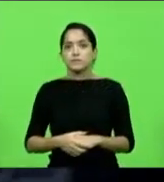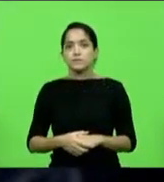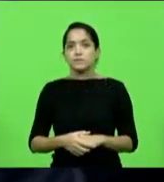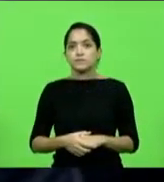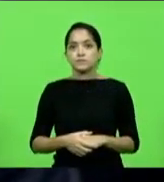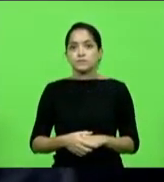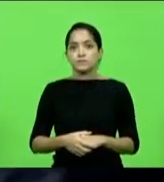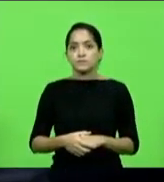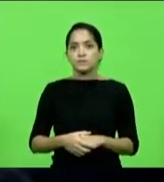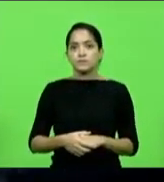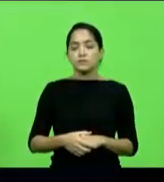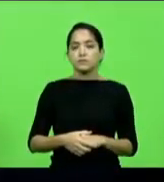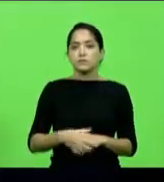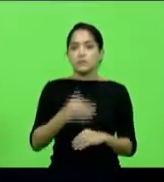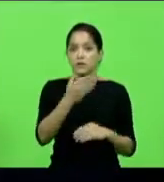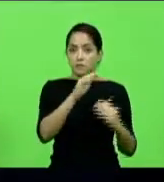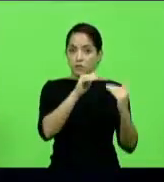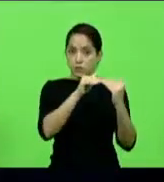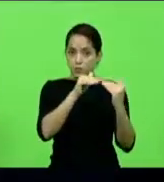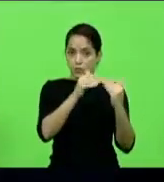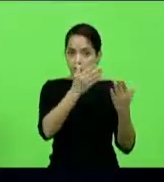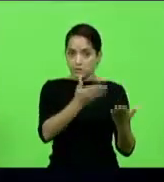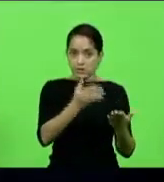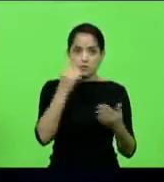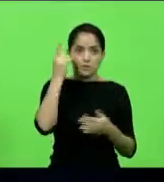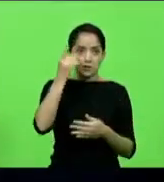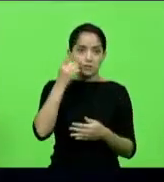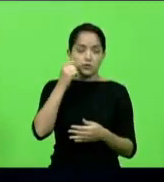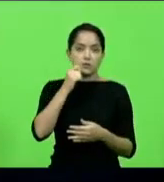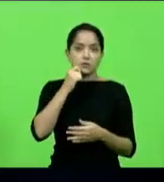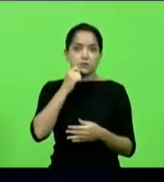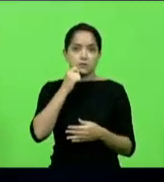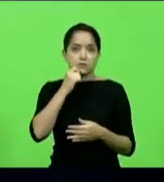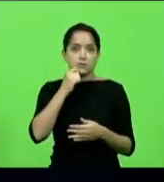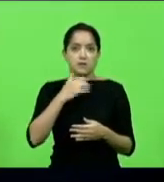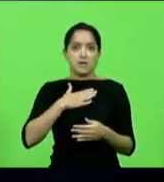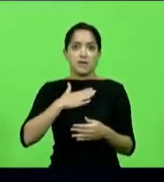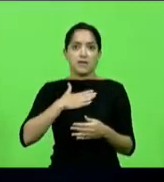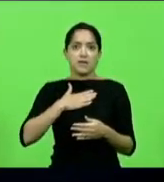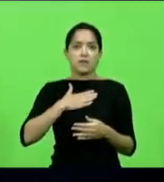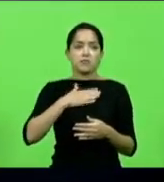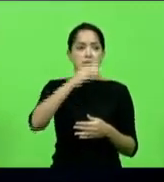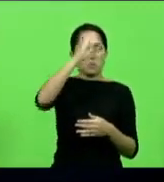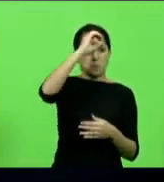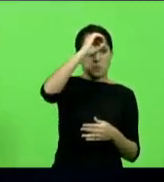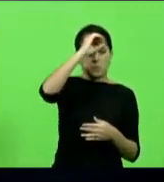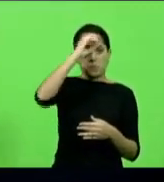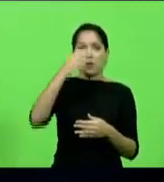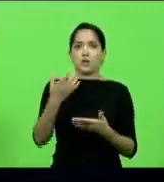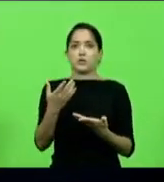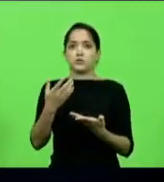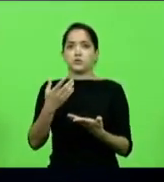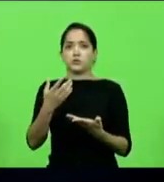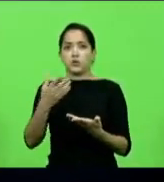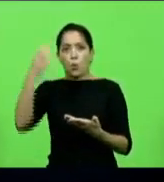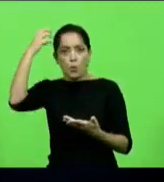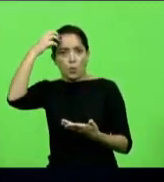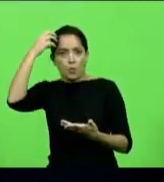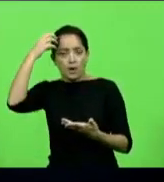Vou compactuar com o que a Ana falou. Quem sou eu para dizer quem é inocente e quem é culpado? Quem sou eu?